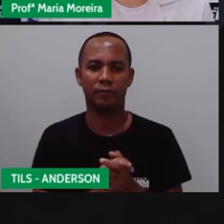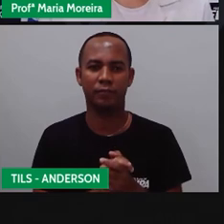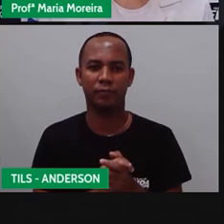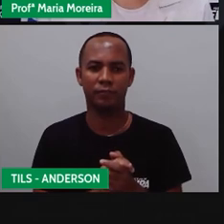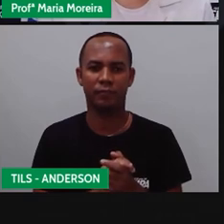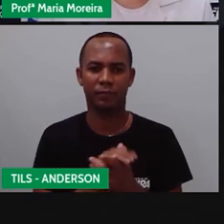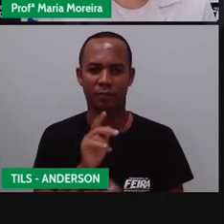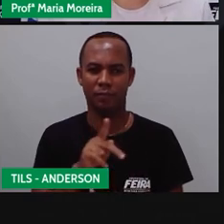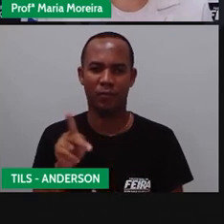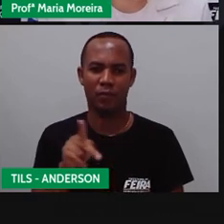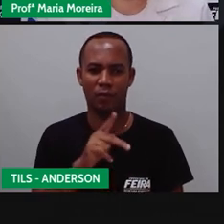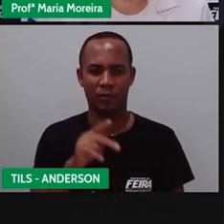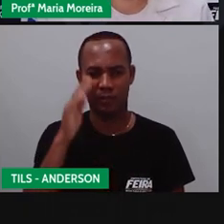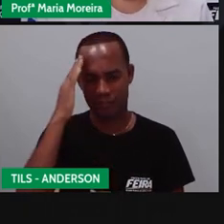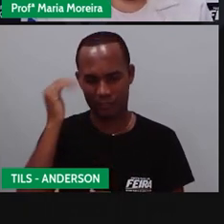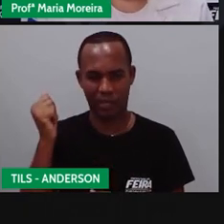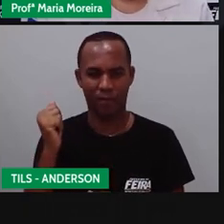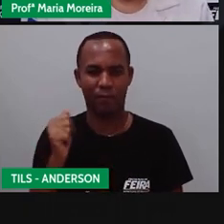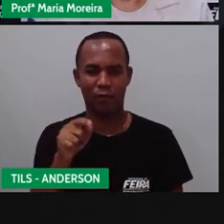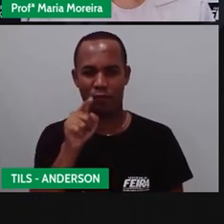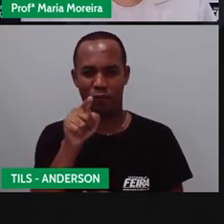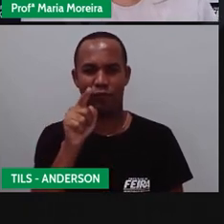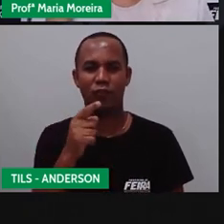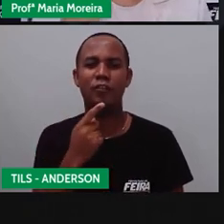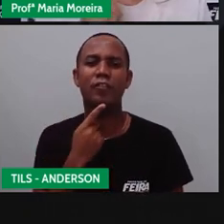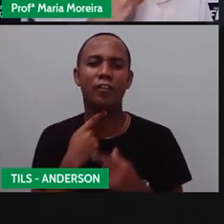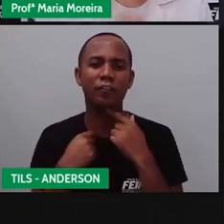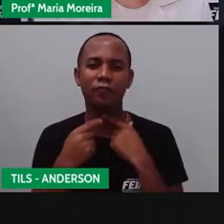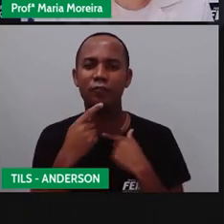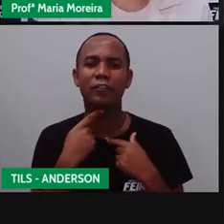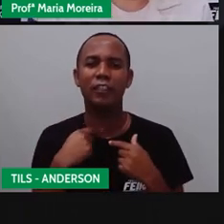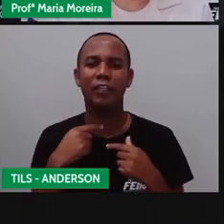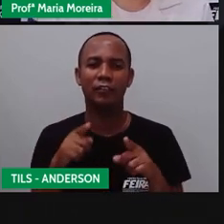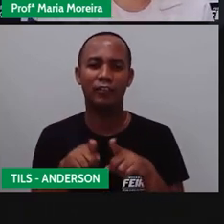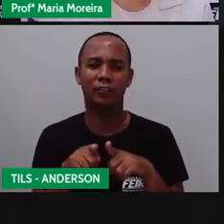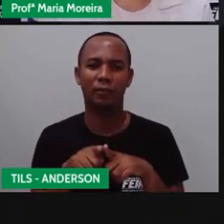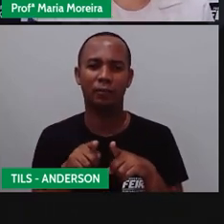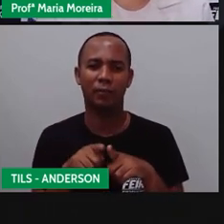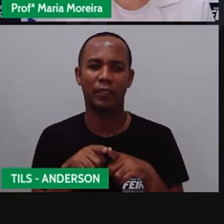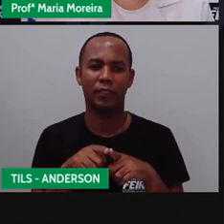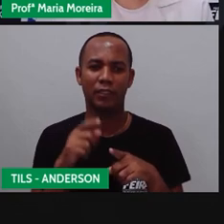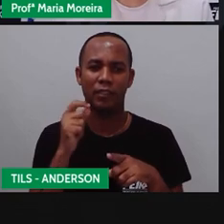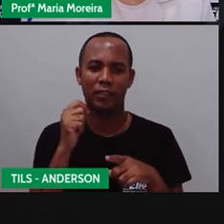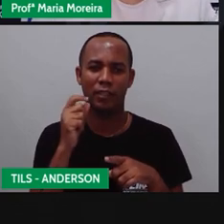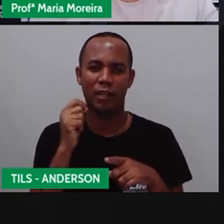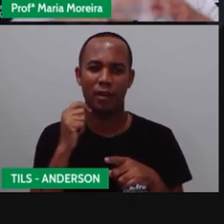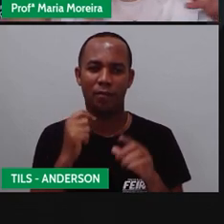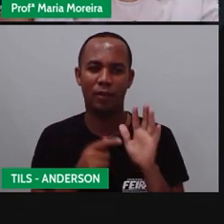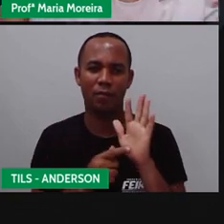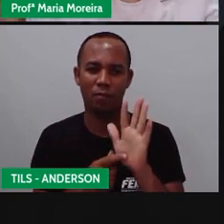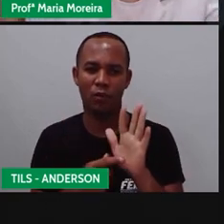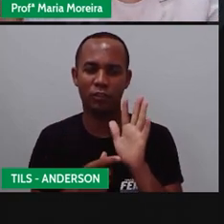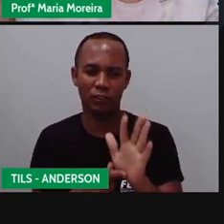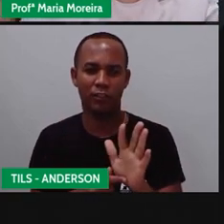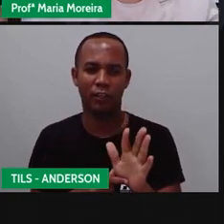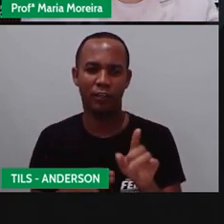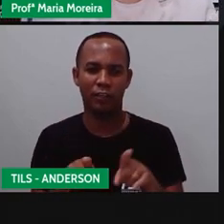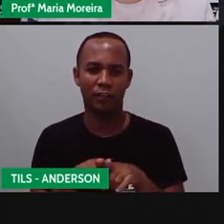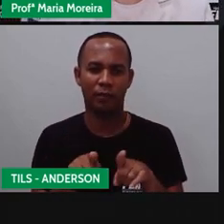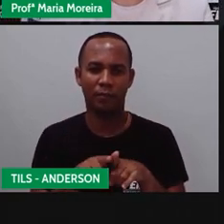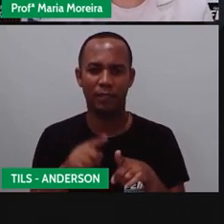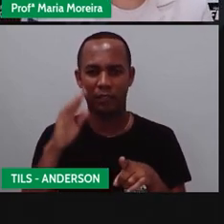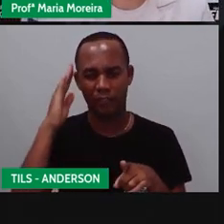a ProSabe, que está todo mundo aí com vontade de pegar o lápis e mostrar que entendeu toda essa